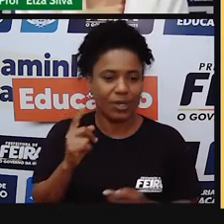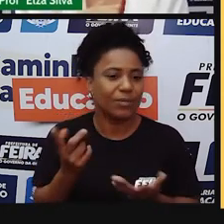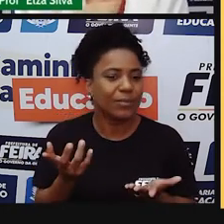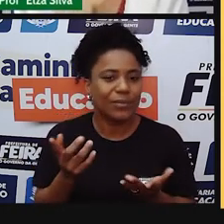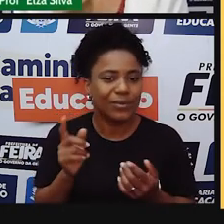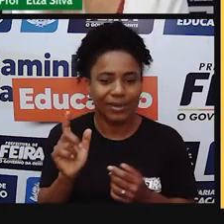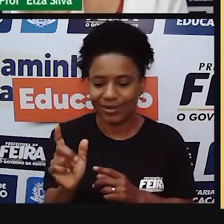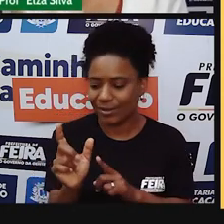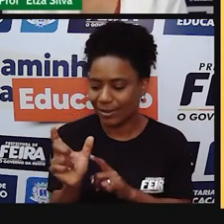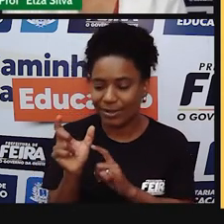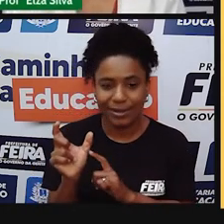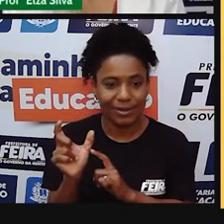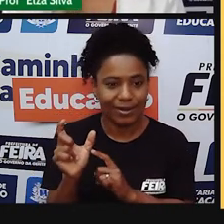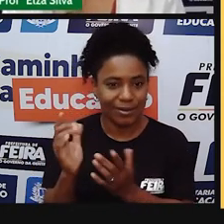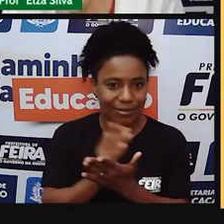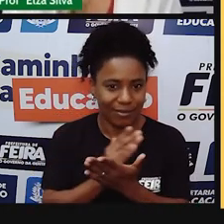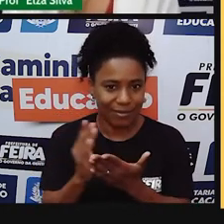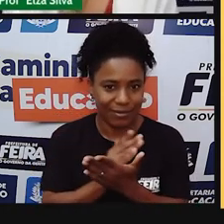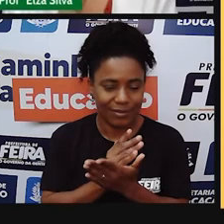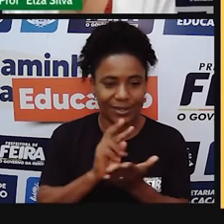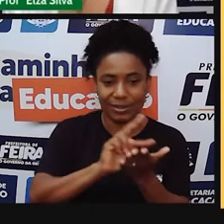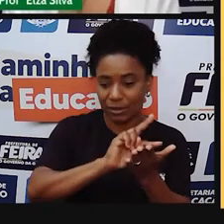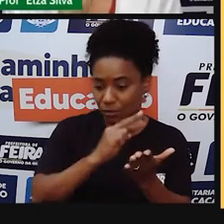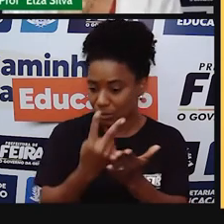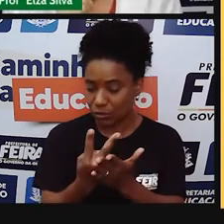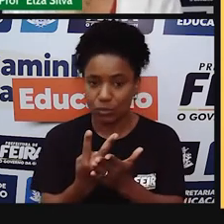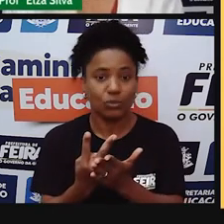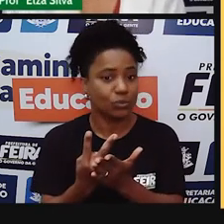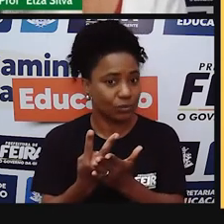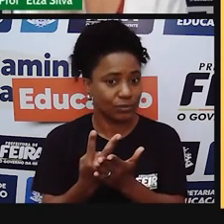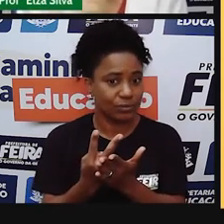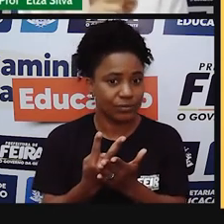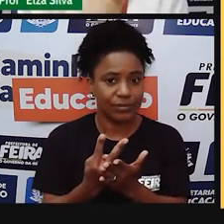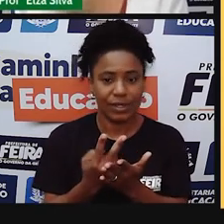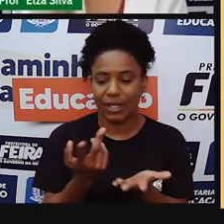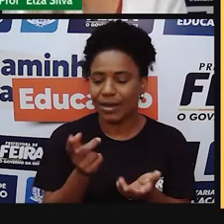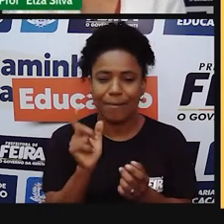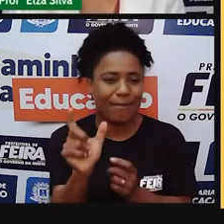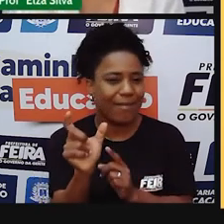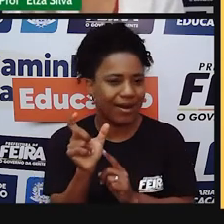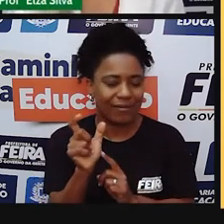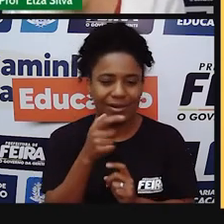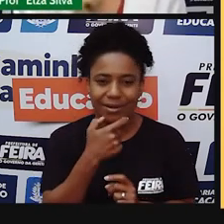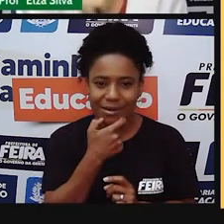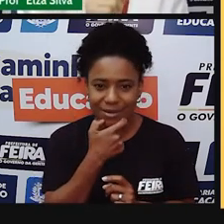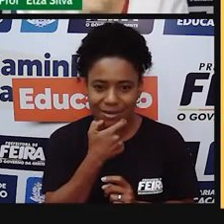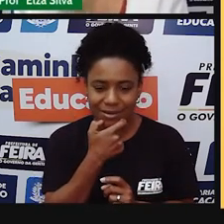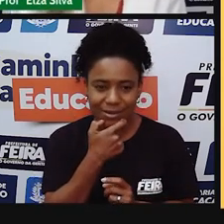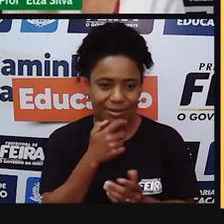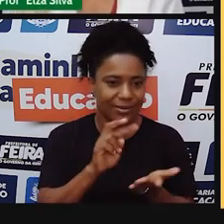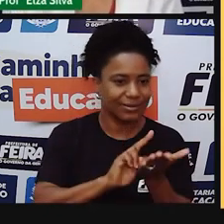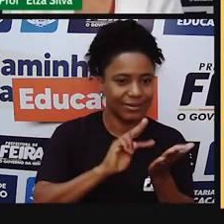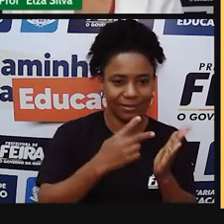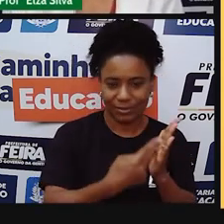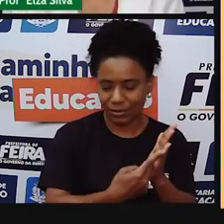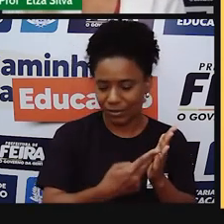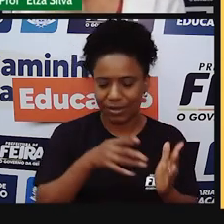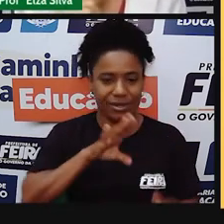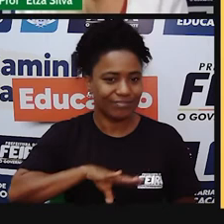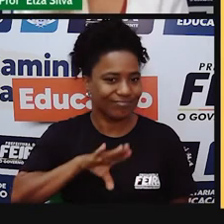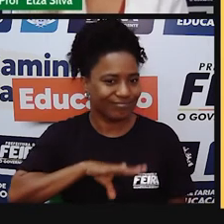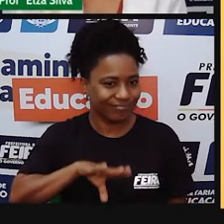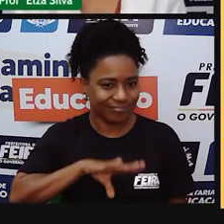essas expressões que eu estou trazendo para vocês, digital native, digital immigrants,